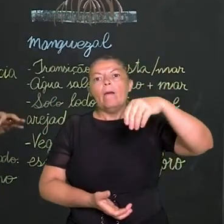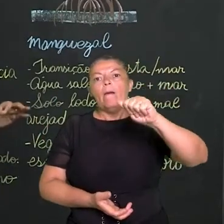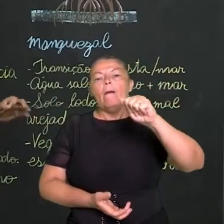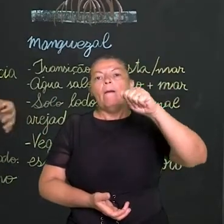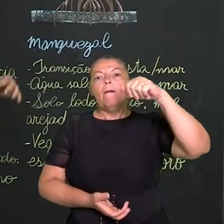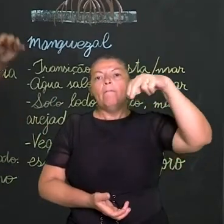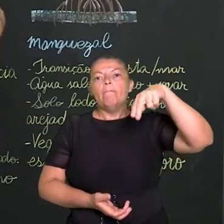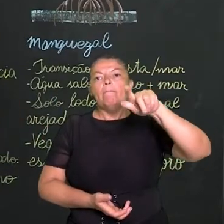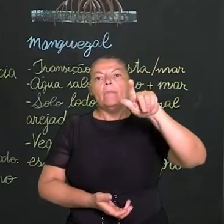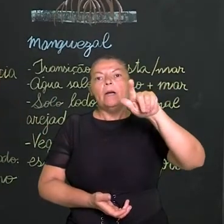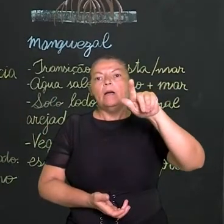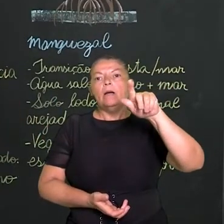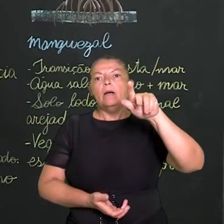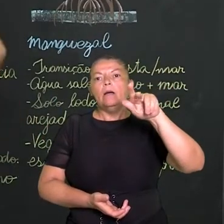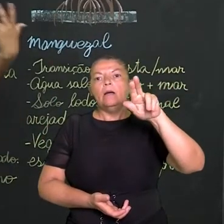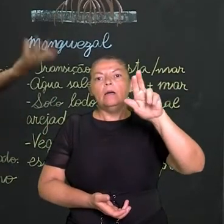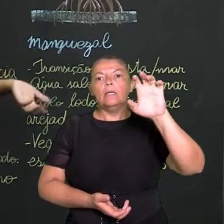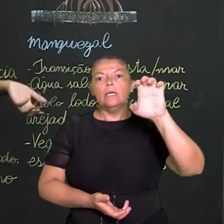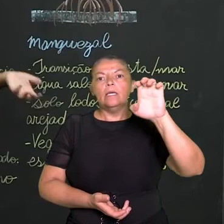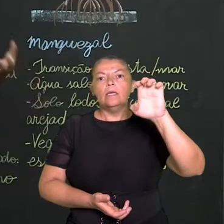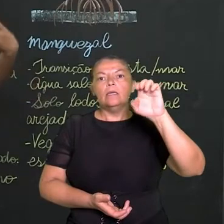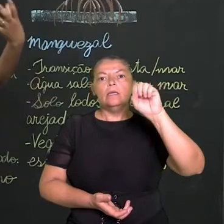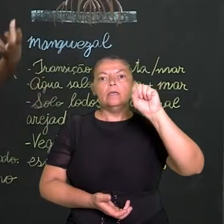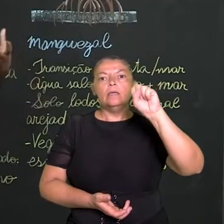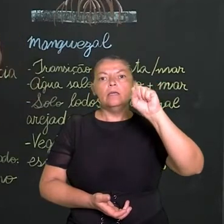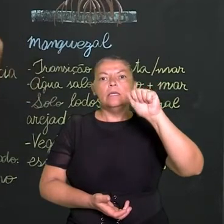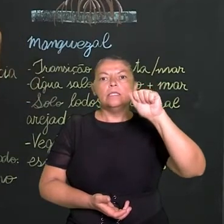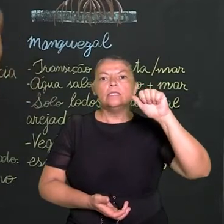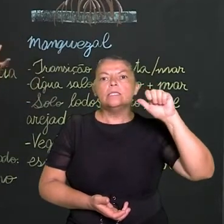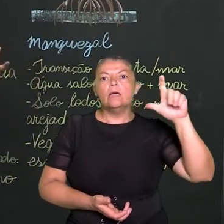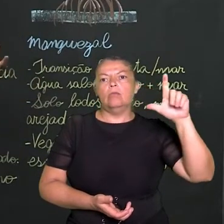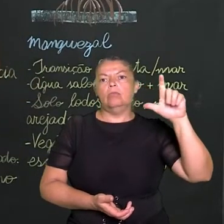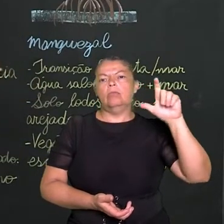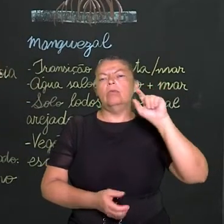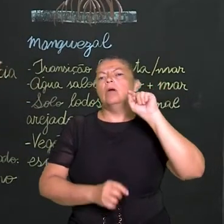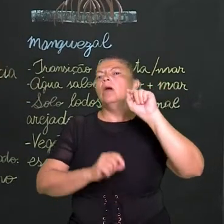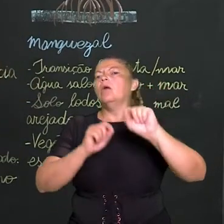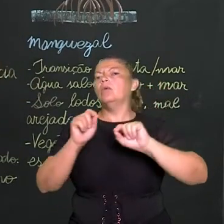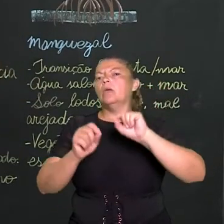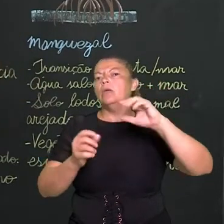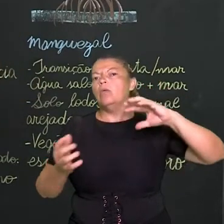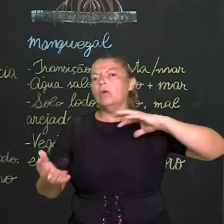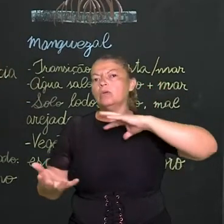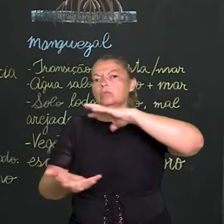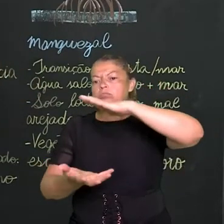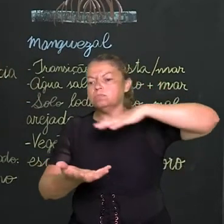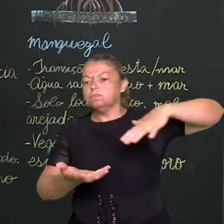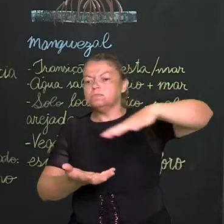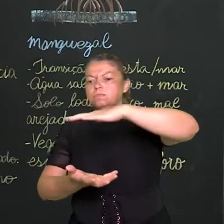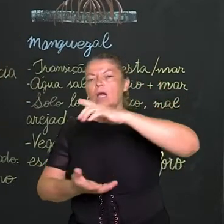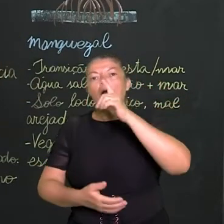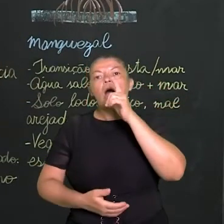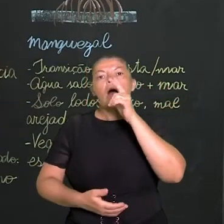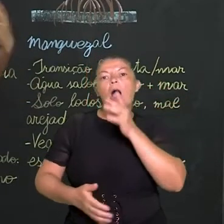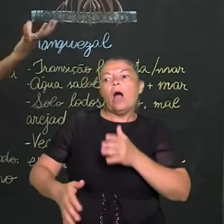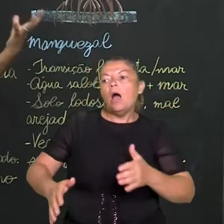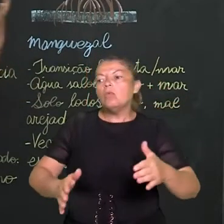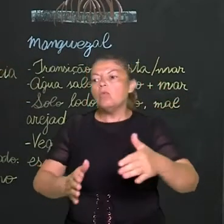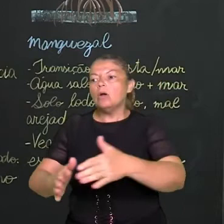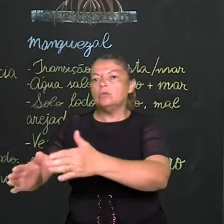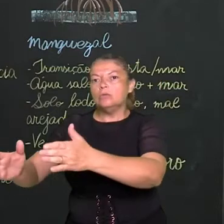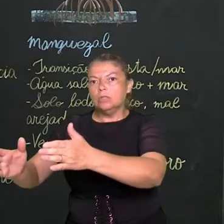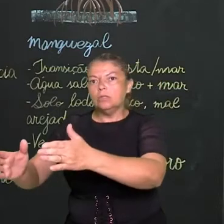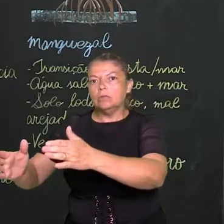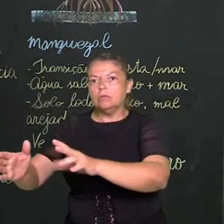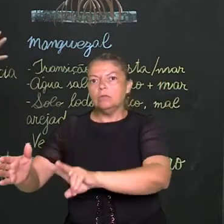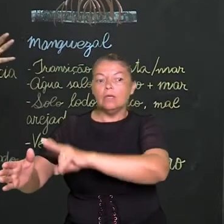manguezal. Falei de manguezal, eu estou falando daquela área, daquele ecossistema, onde há o encontro da água do rio com